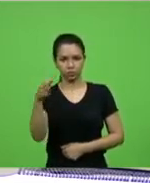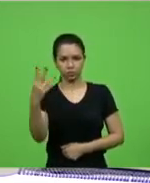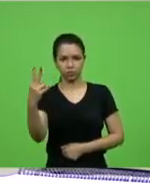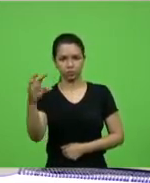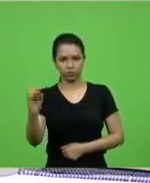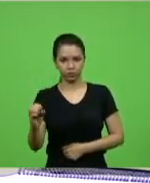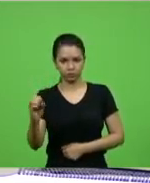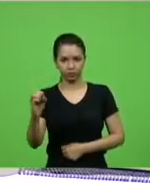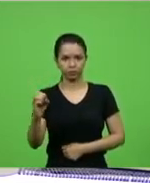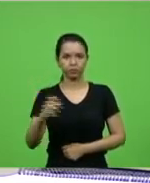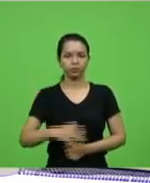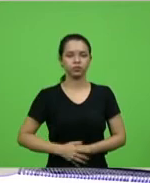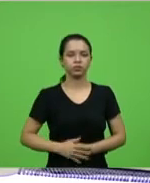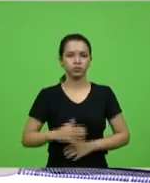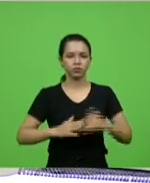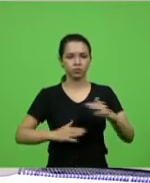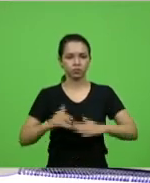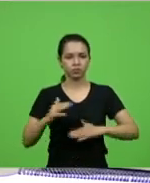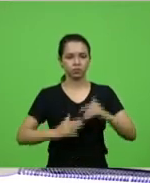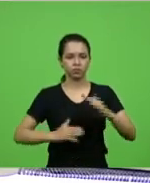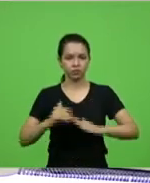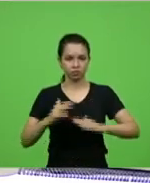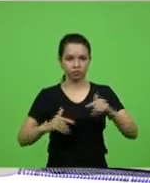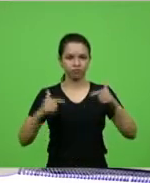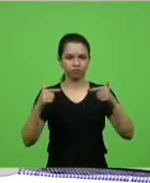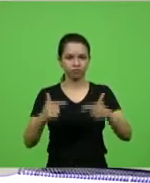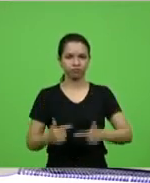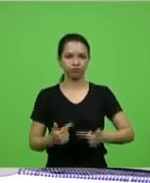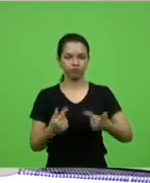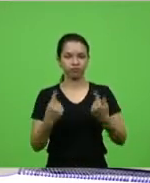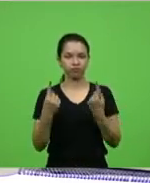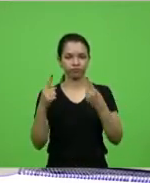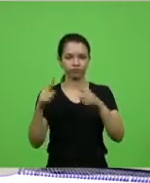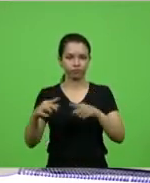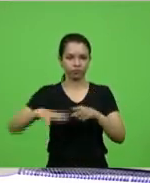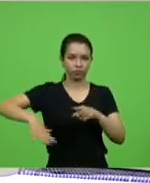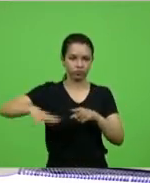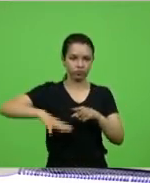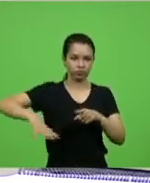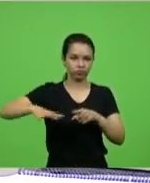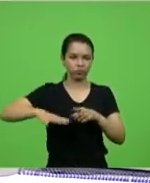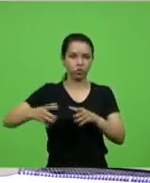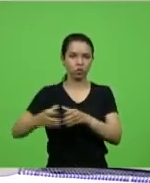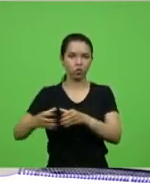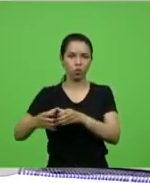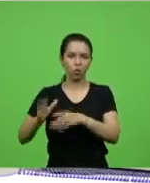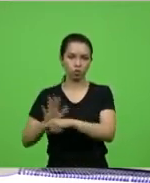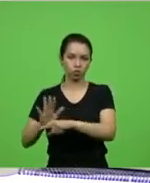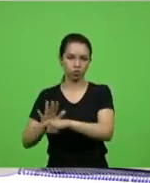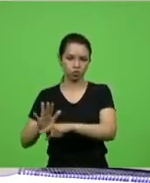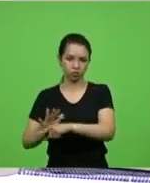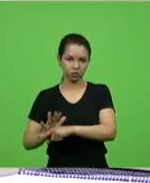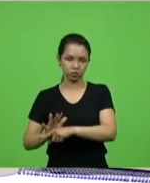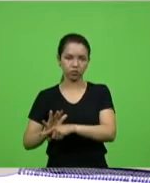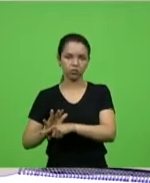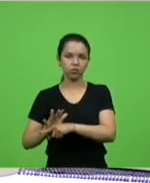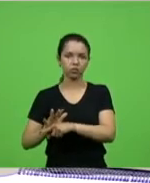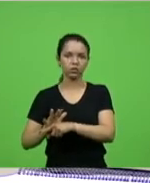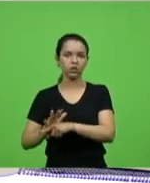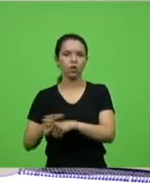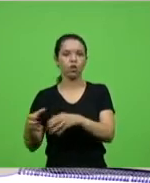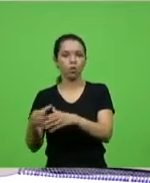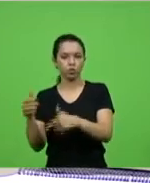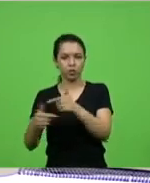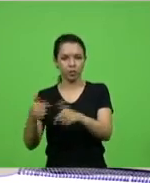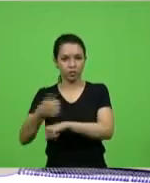sobre ações emergenciais destinadas ao setor de eventos para compensar os efeitos das